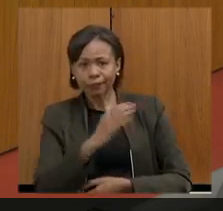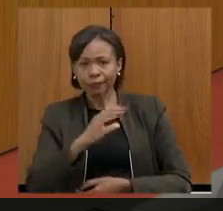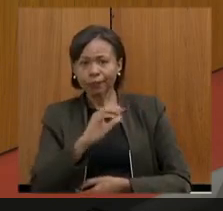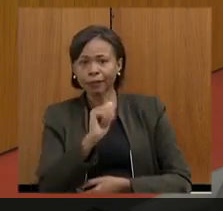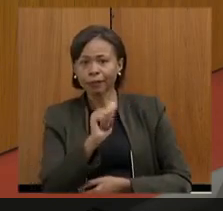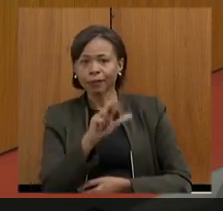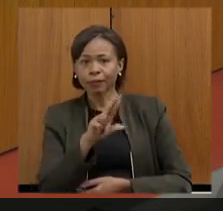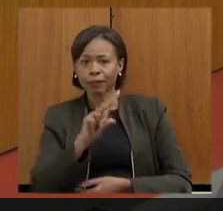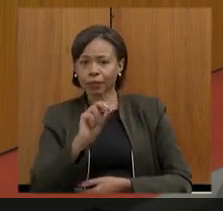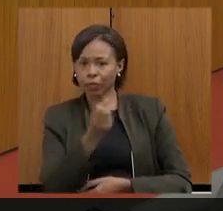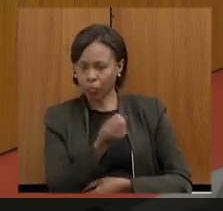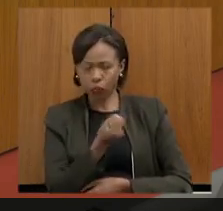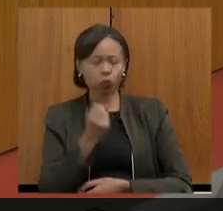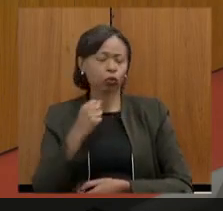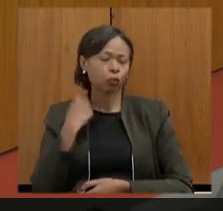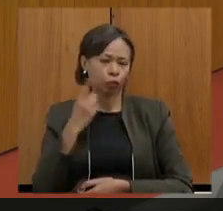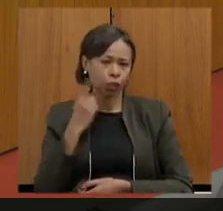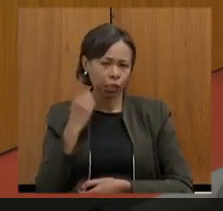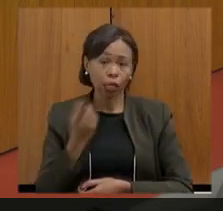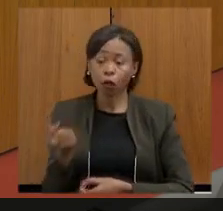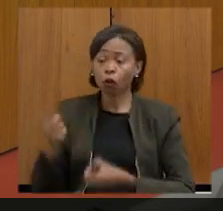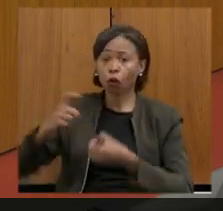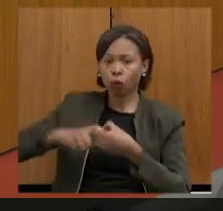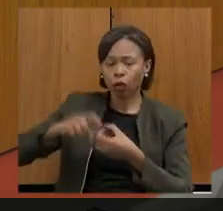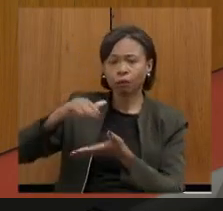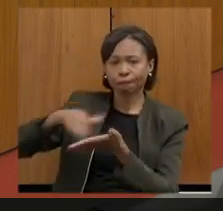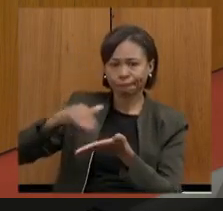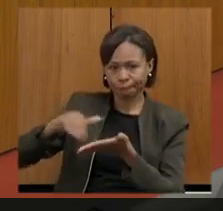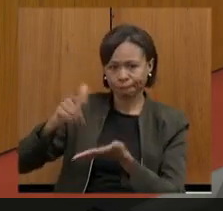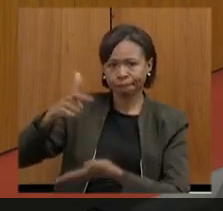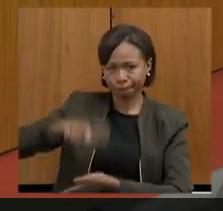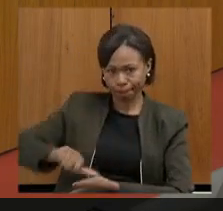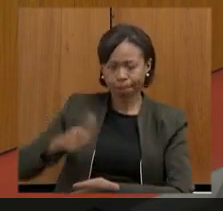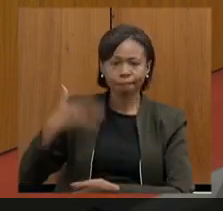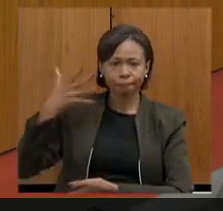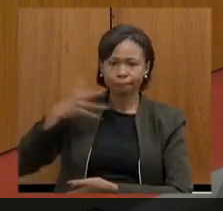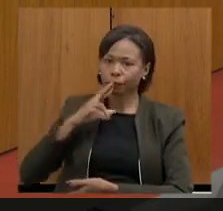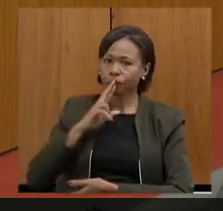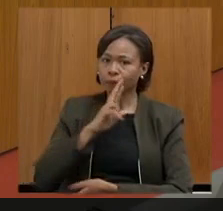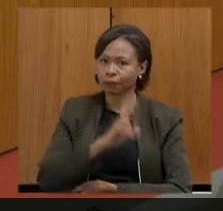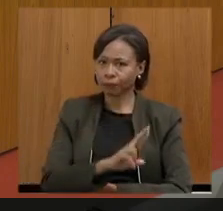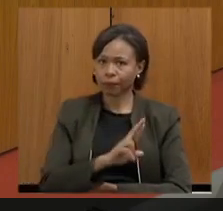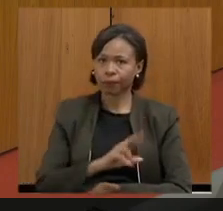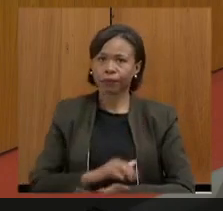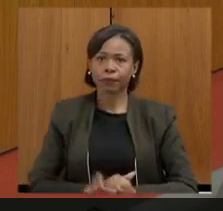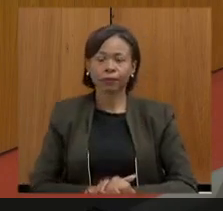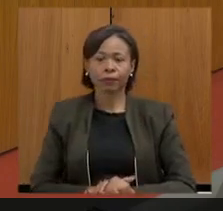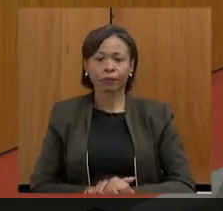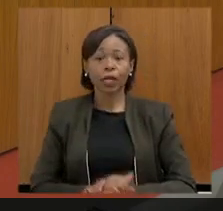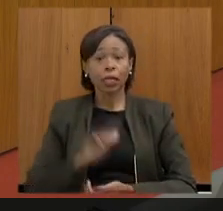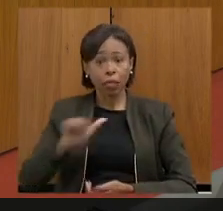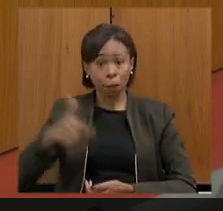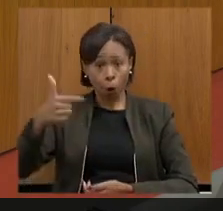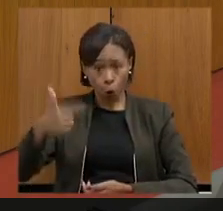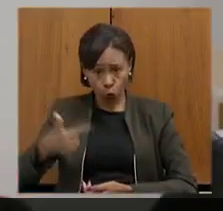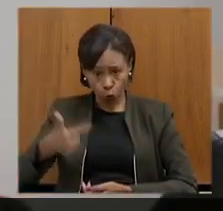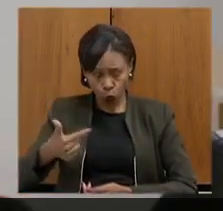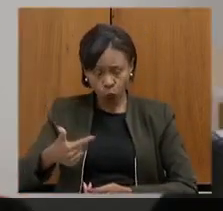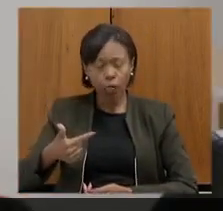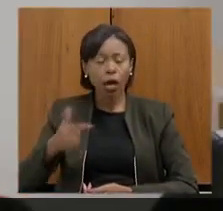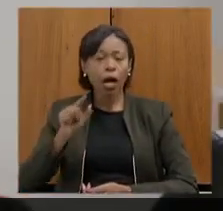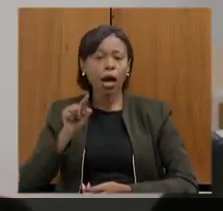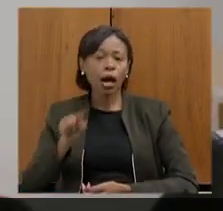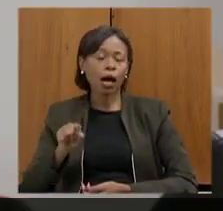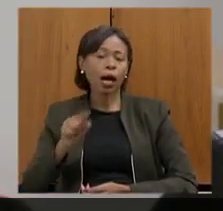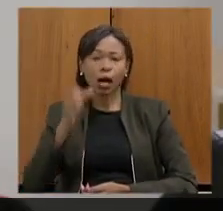Pimenta. Devolvo a palavra à secretária Júlia para responder seus questionamentos. Na sequência, nós vamos ouvir a